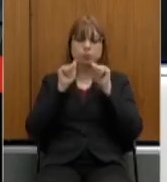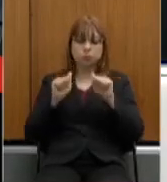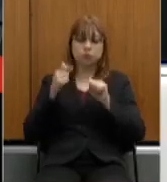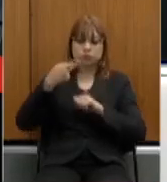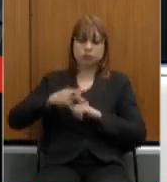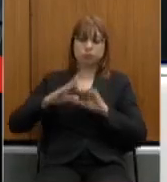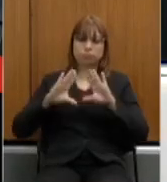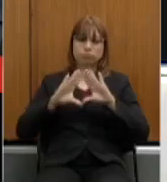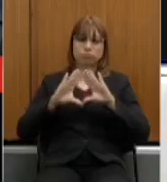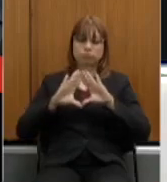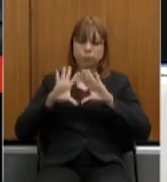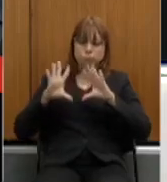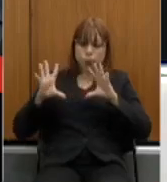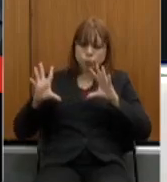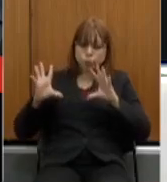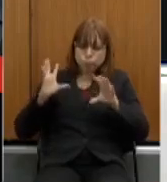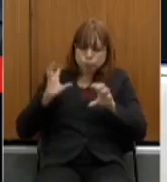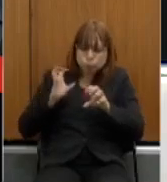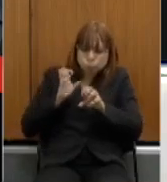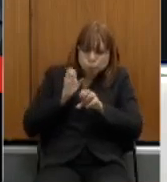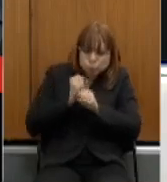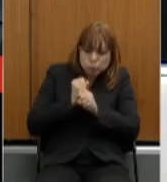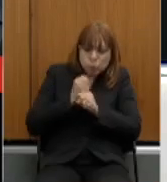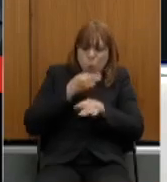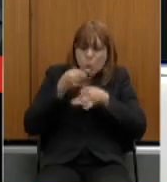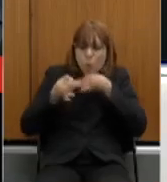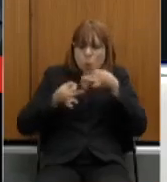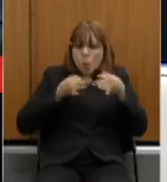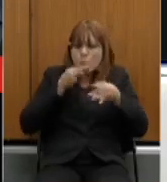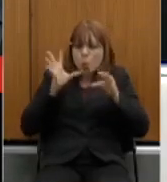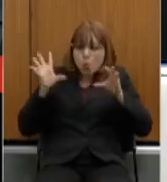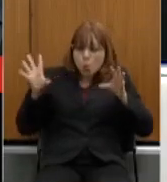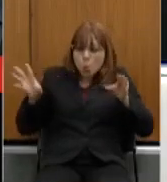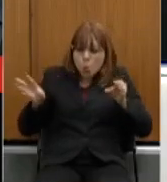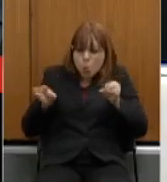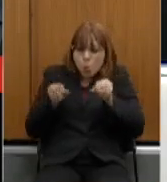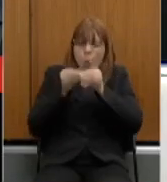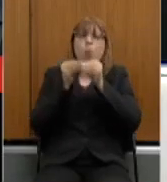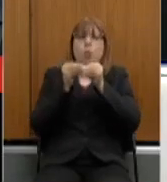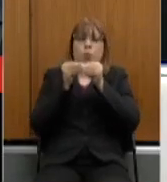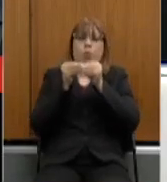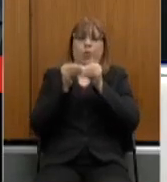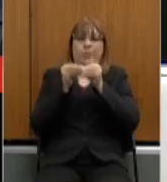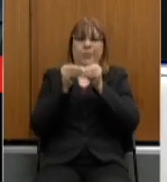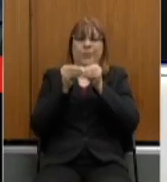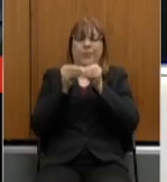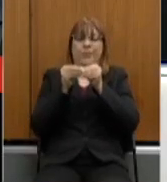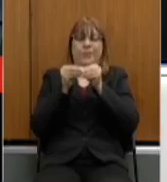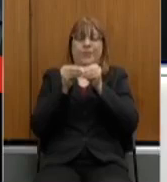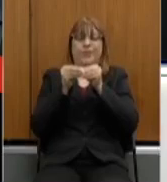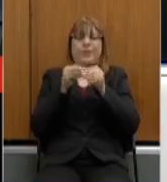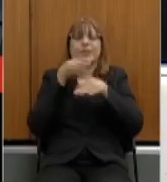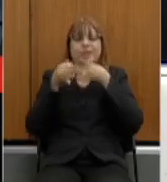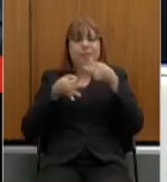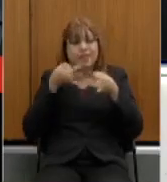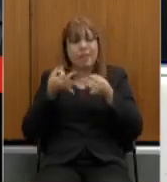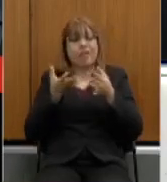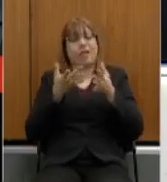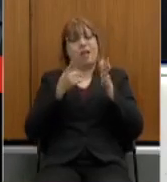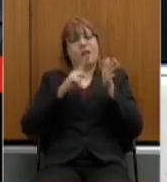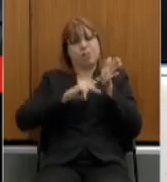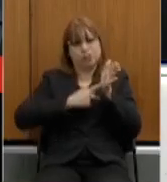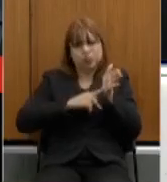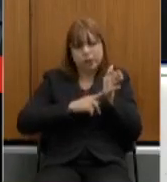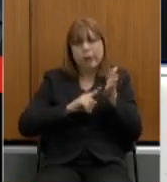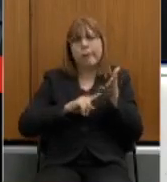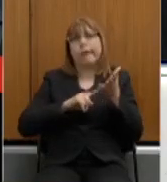compilar todas as sugestões apresentadas pelos sindicatos e